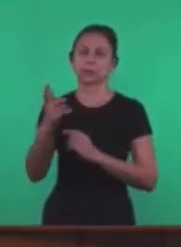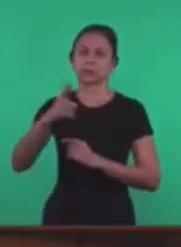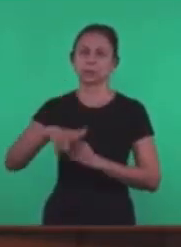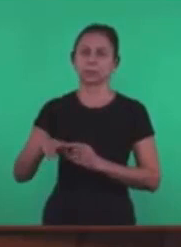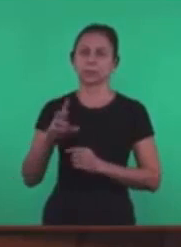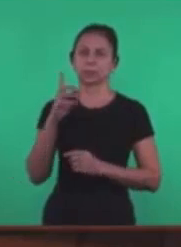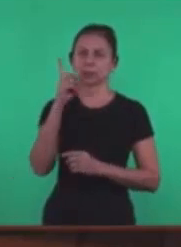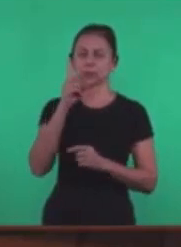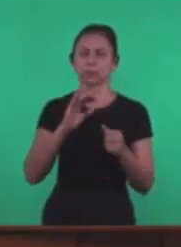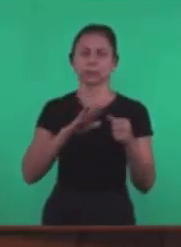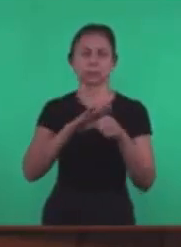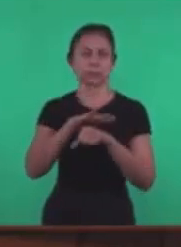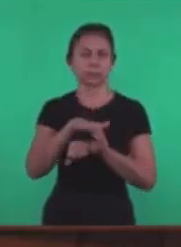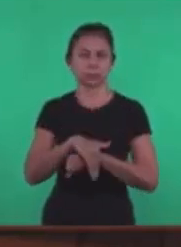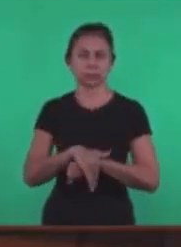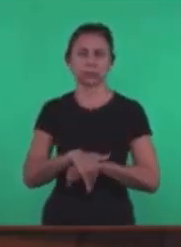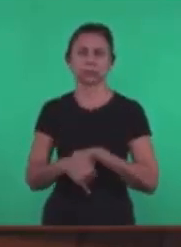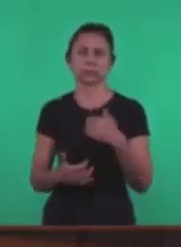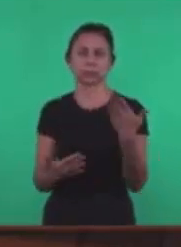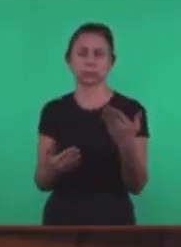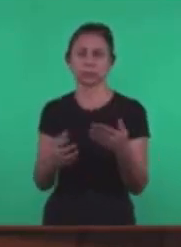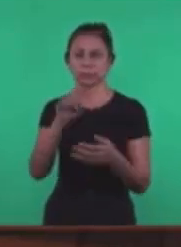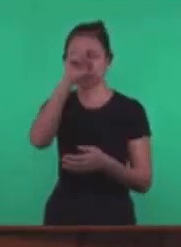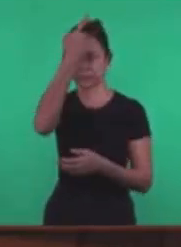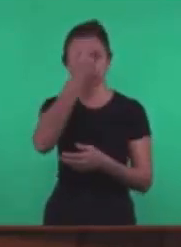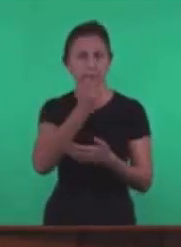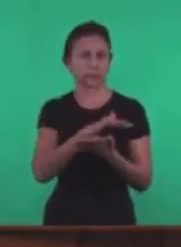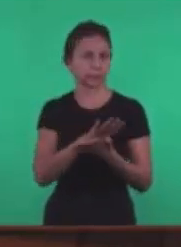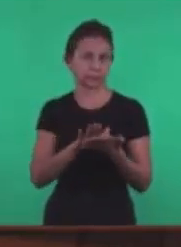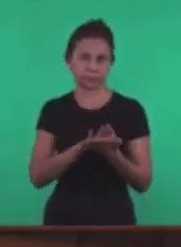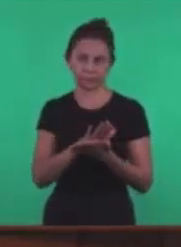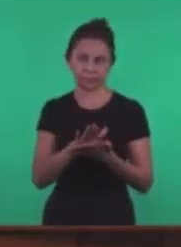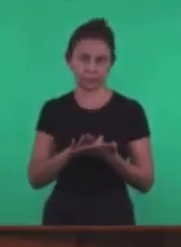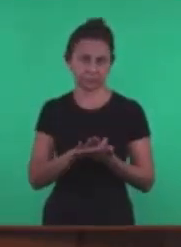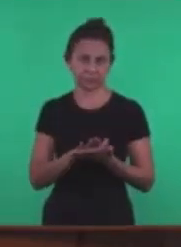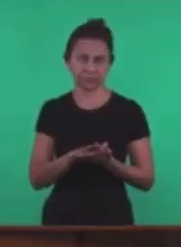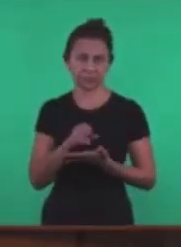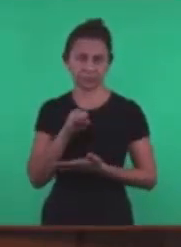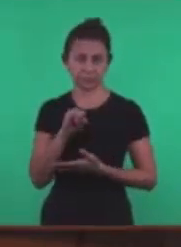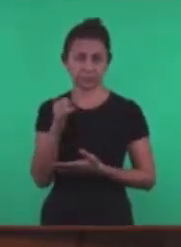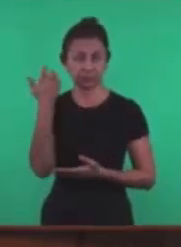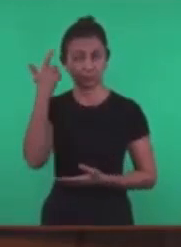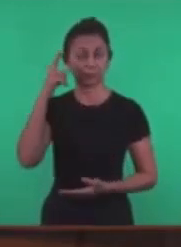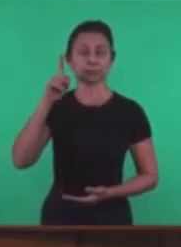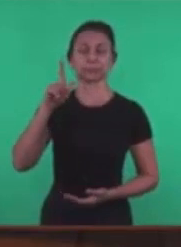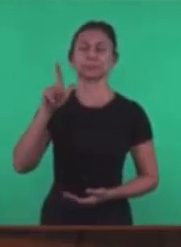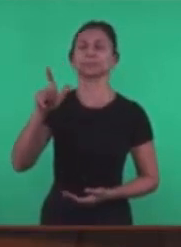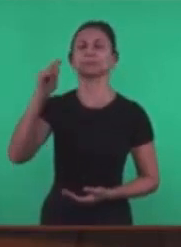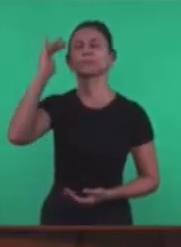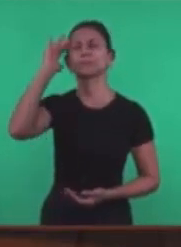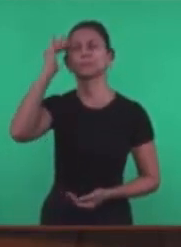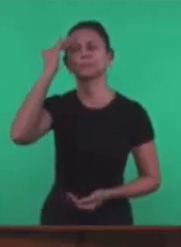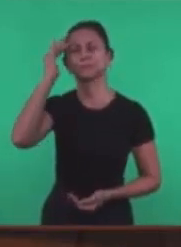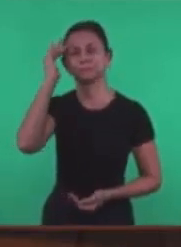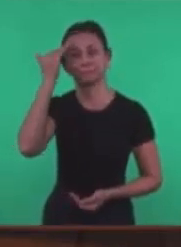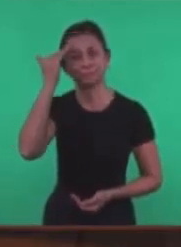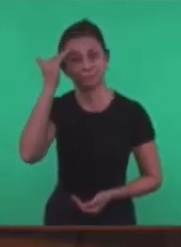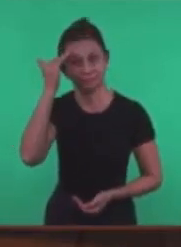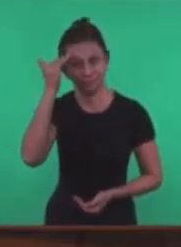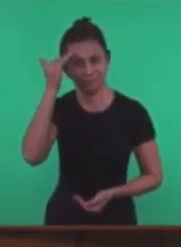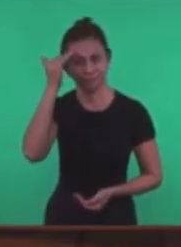semana Para jovens Ninguém vai inventar Nada não E se nós Conseguirmos Entender O